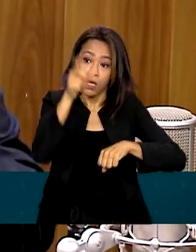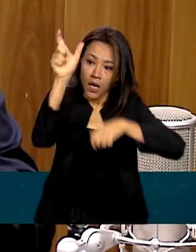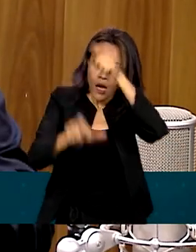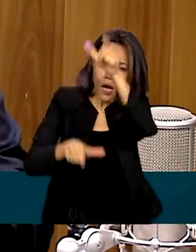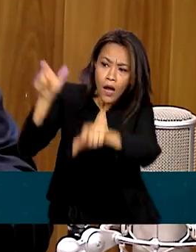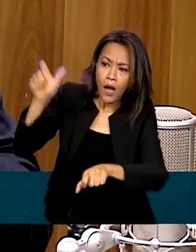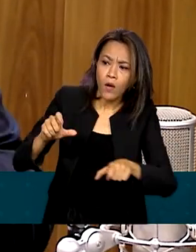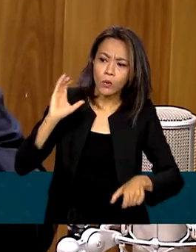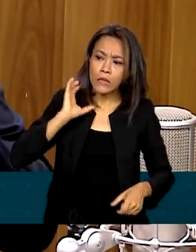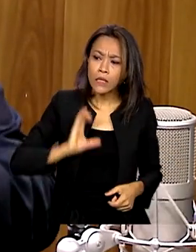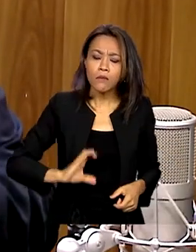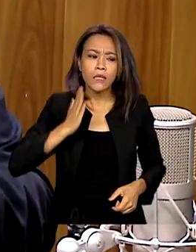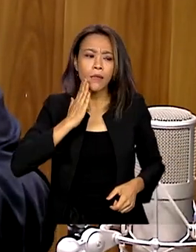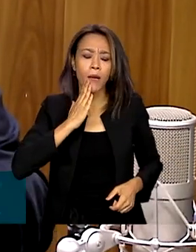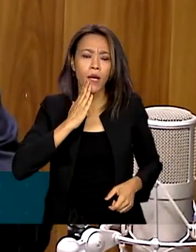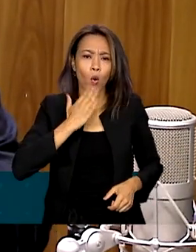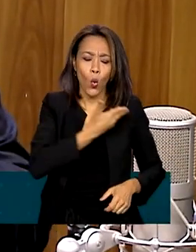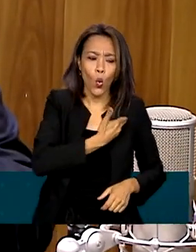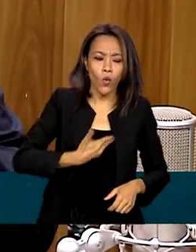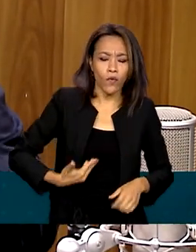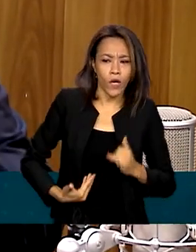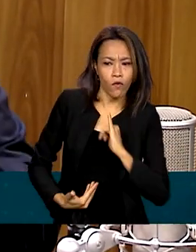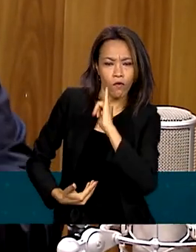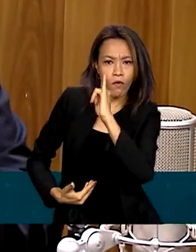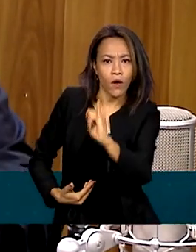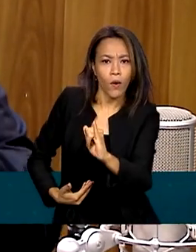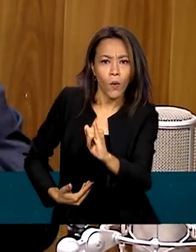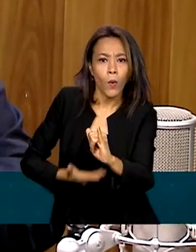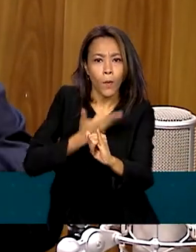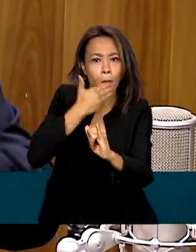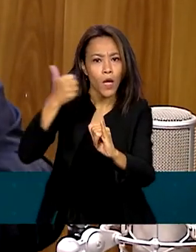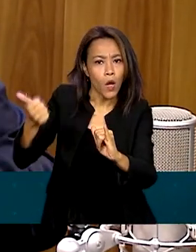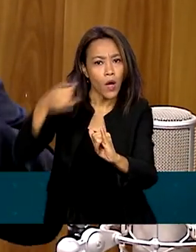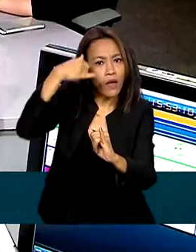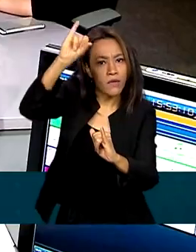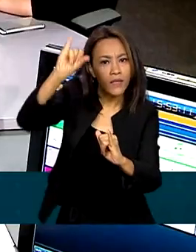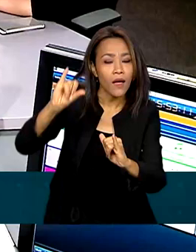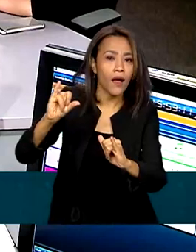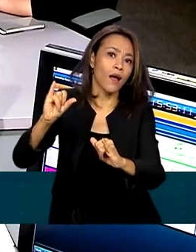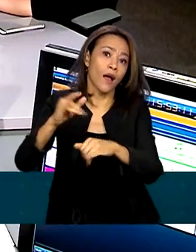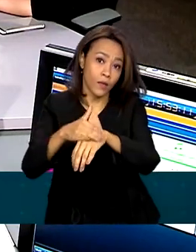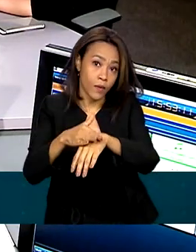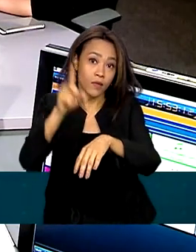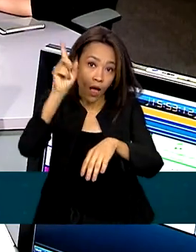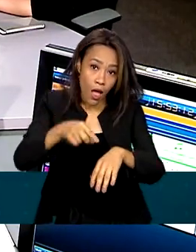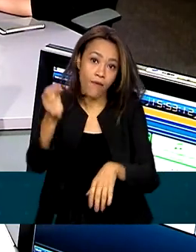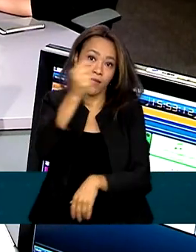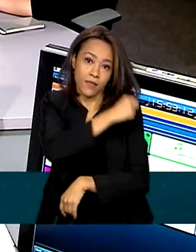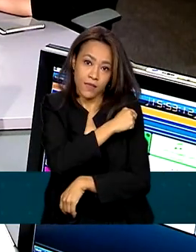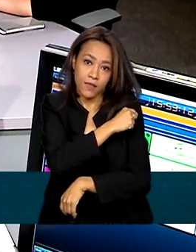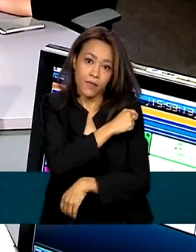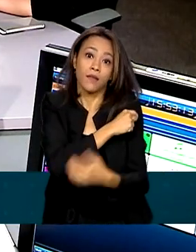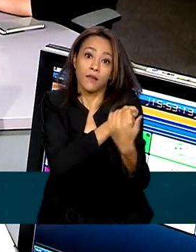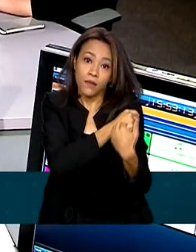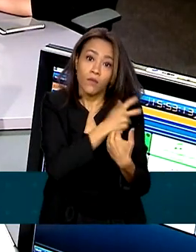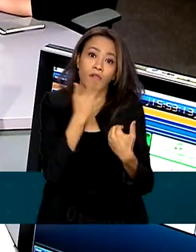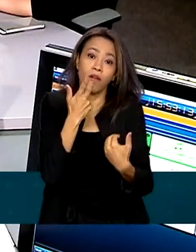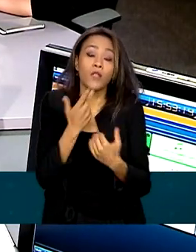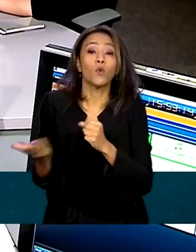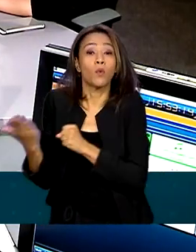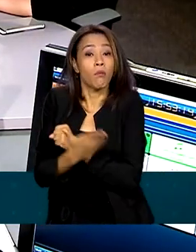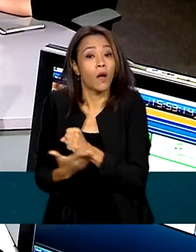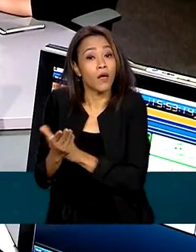tem que saber que quando o governo diz a melhor forma de prevenir a doença é a vacina, que o governo está falando aquilo com base